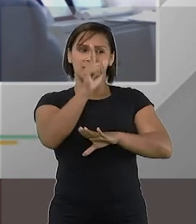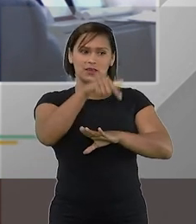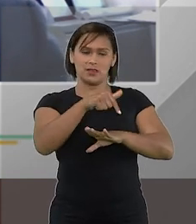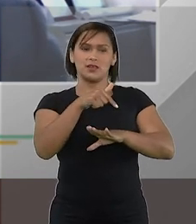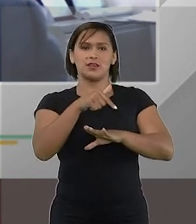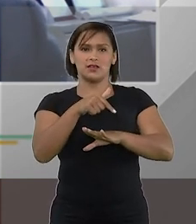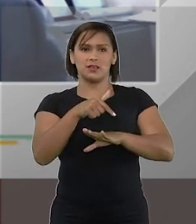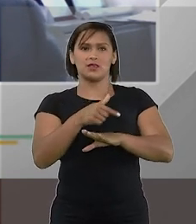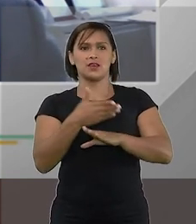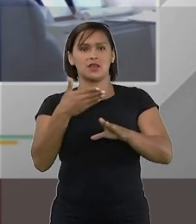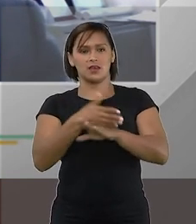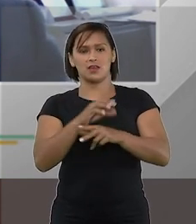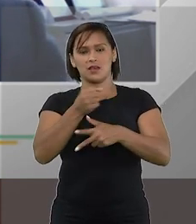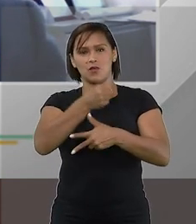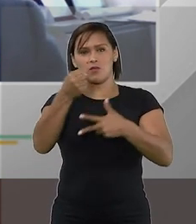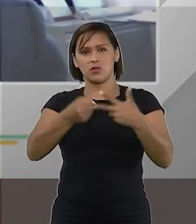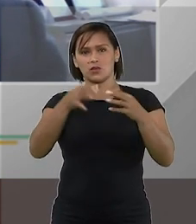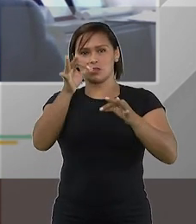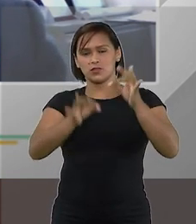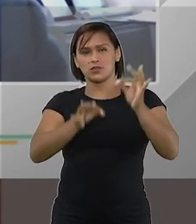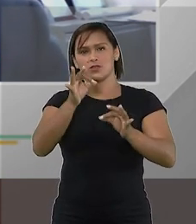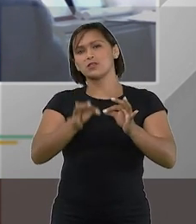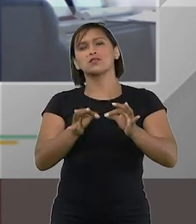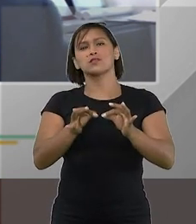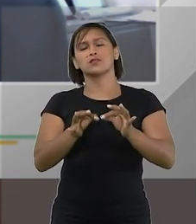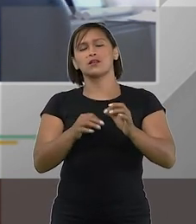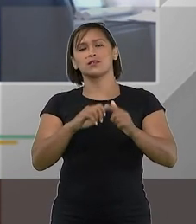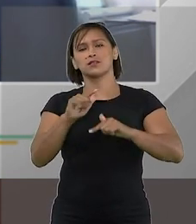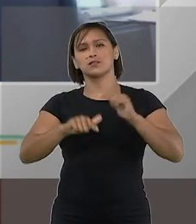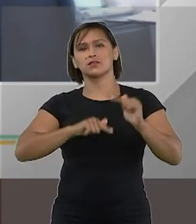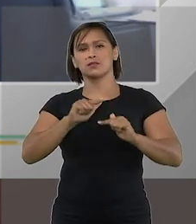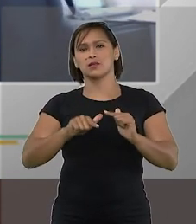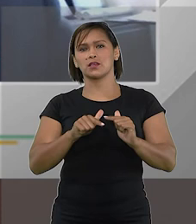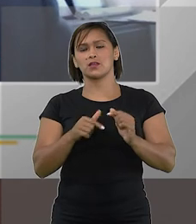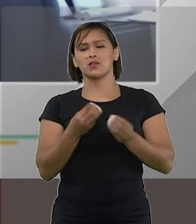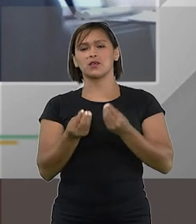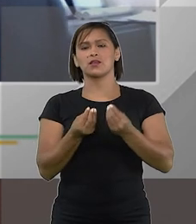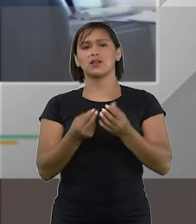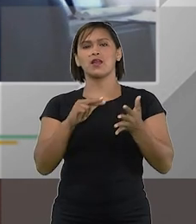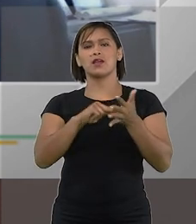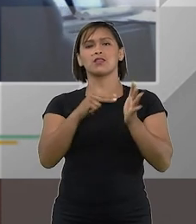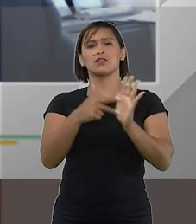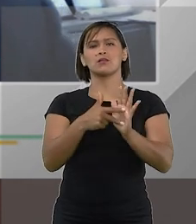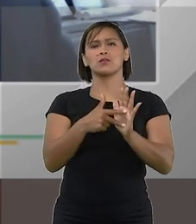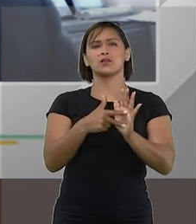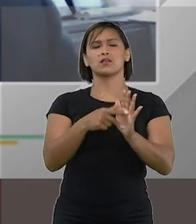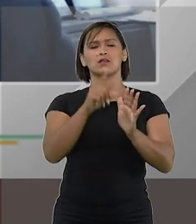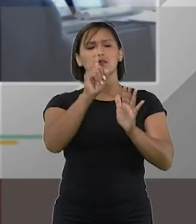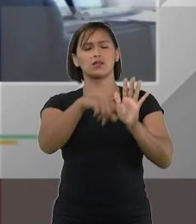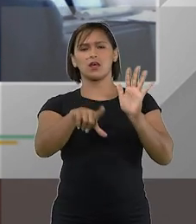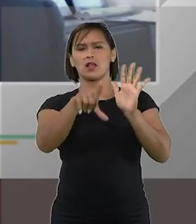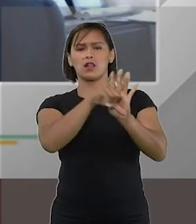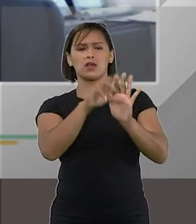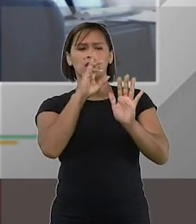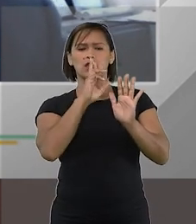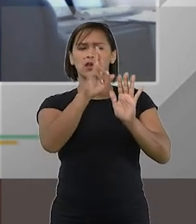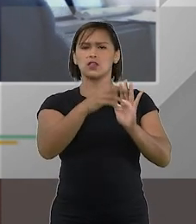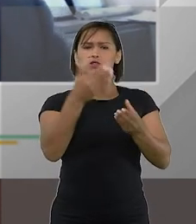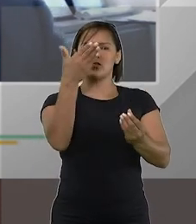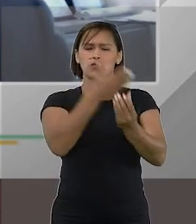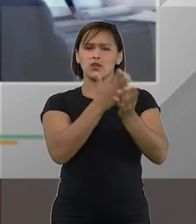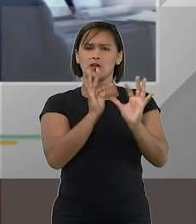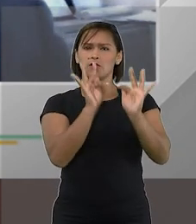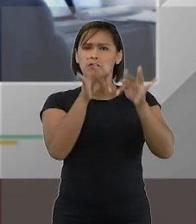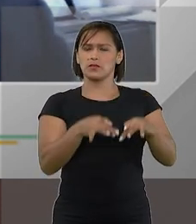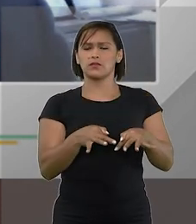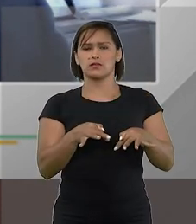né o poder judiciário no exercício da sua função que é interpretar a lei e resolver os casos